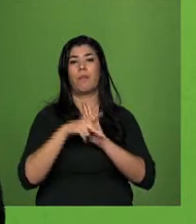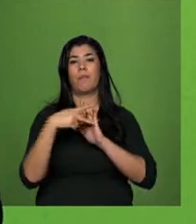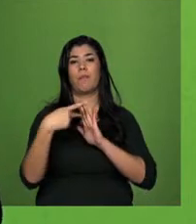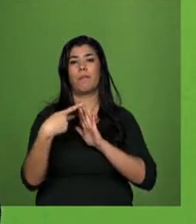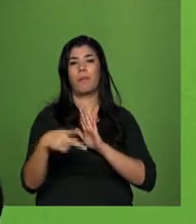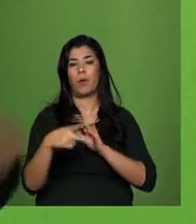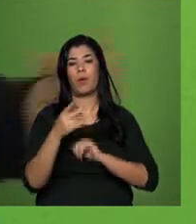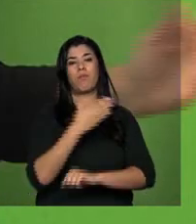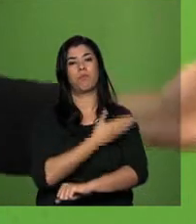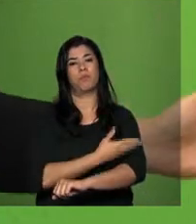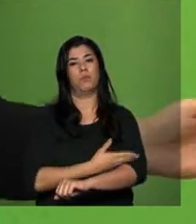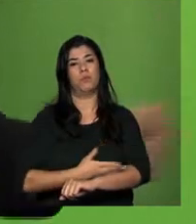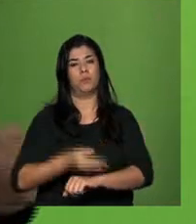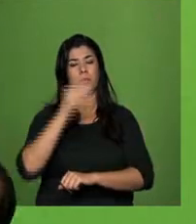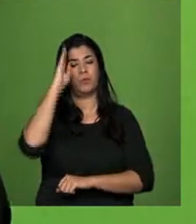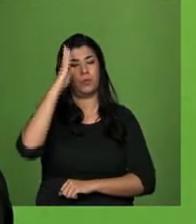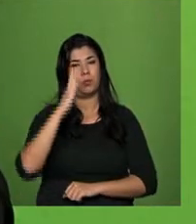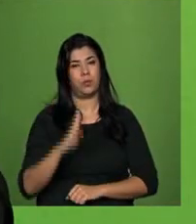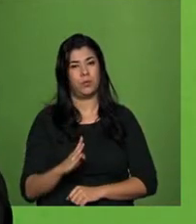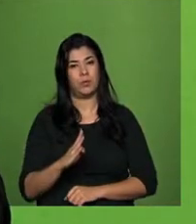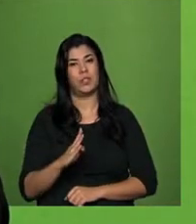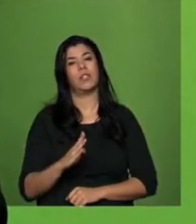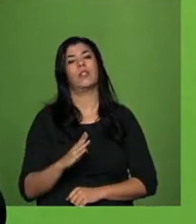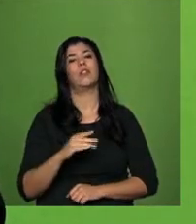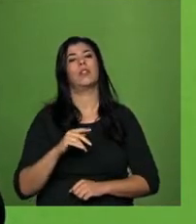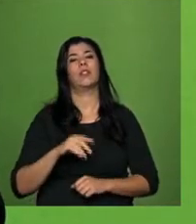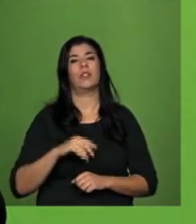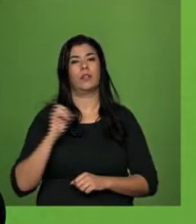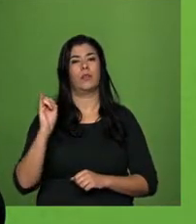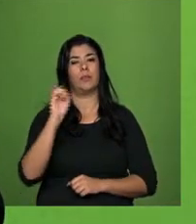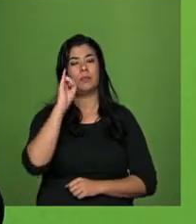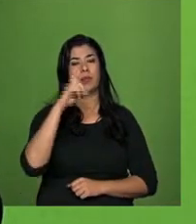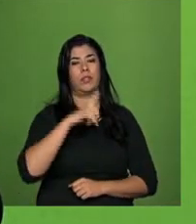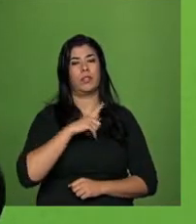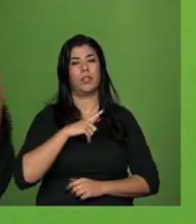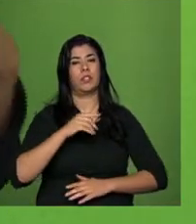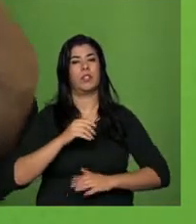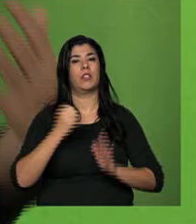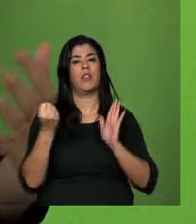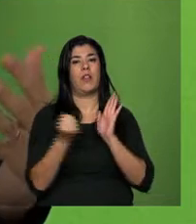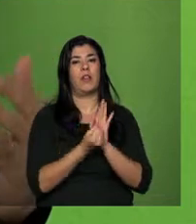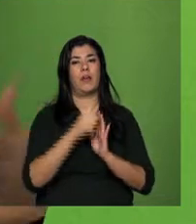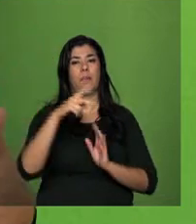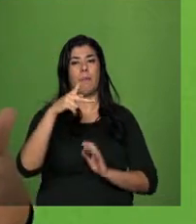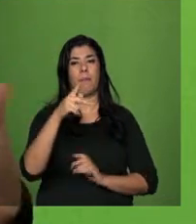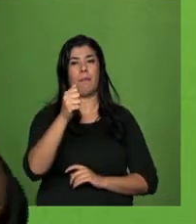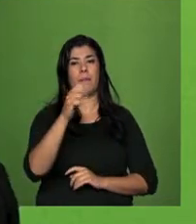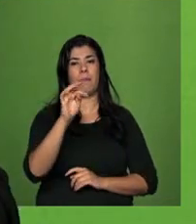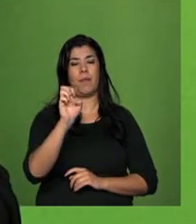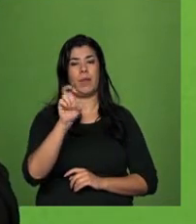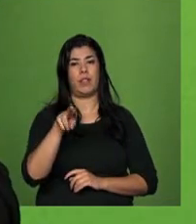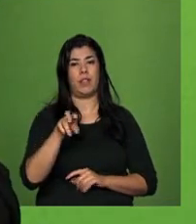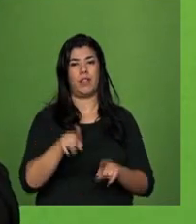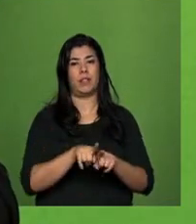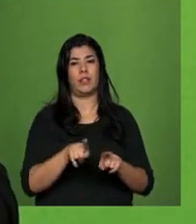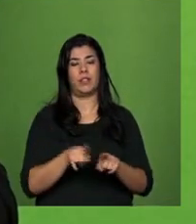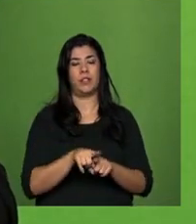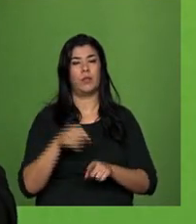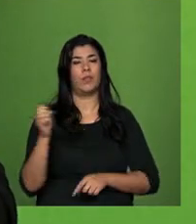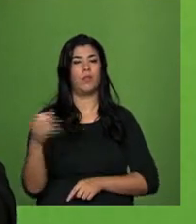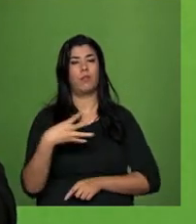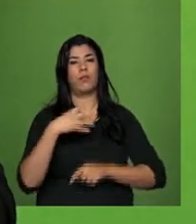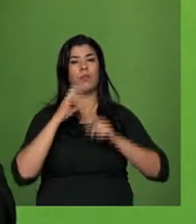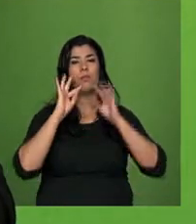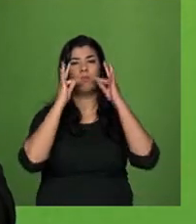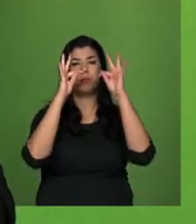dessa indústria de desenvolvimento tecnológico, de patentes de inovação tecnológica, que fará com que